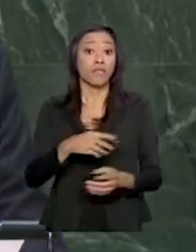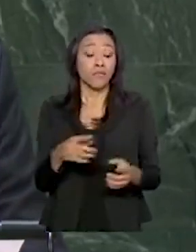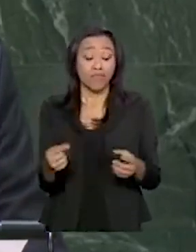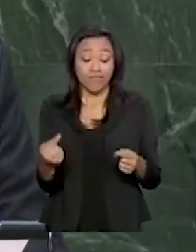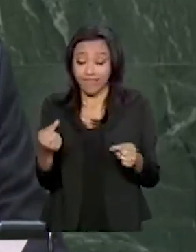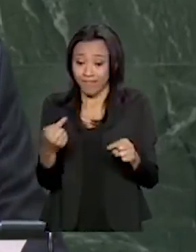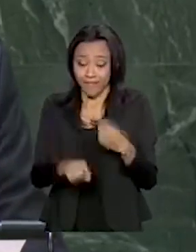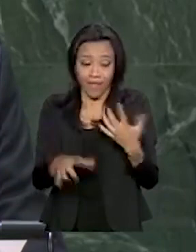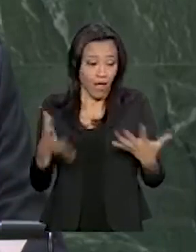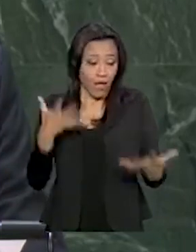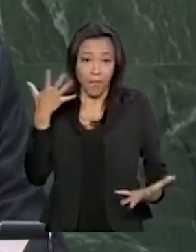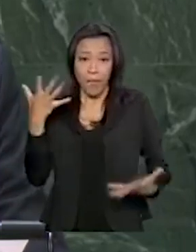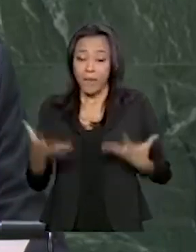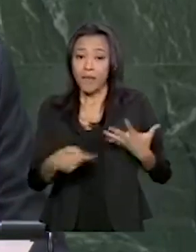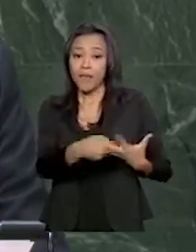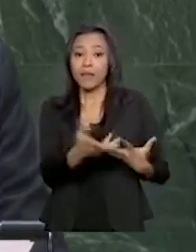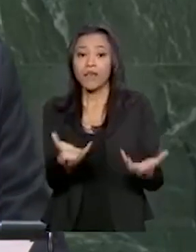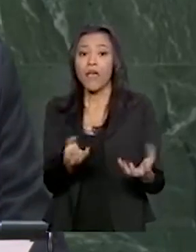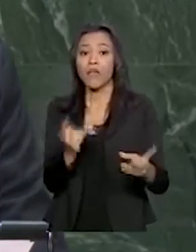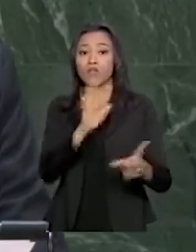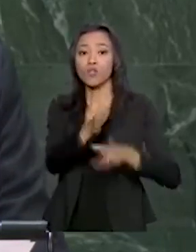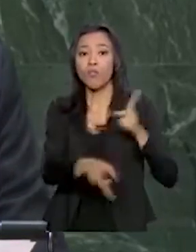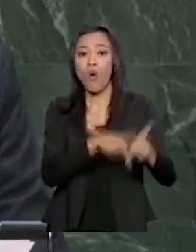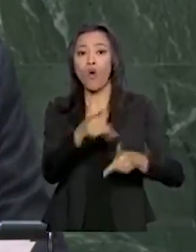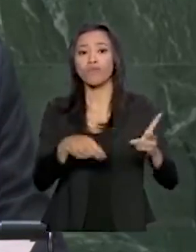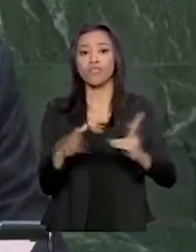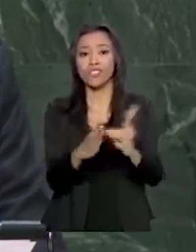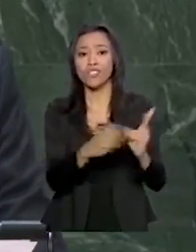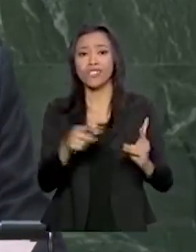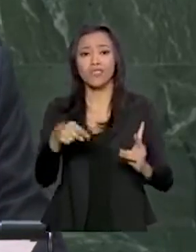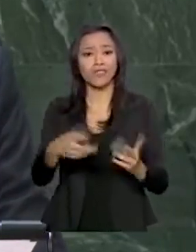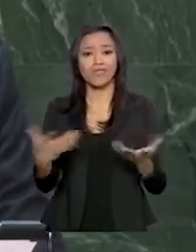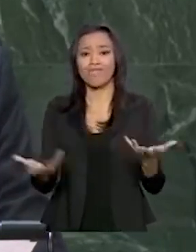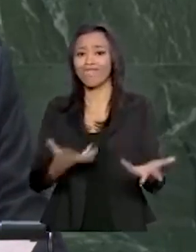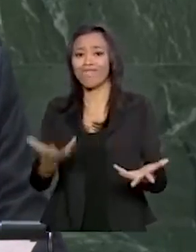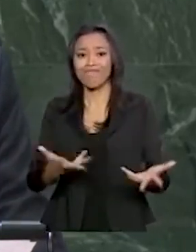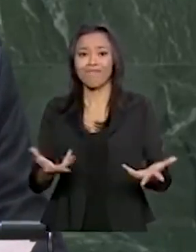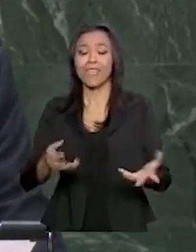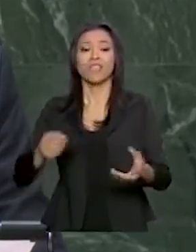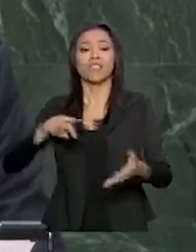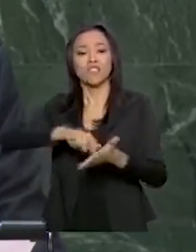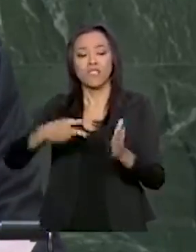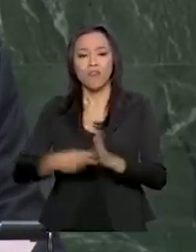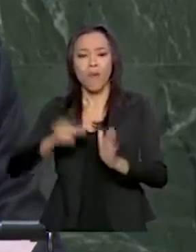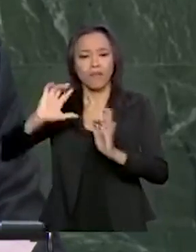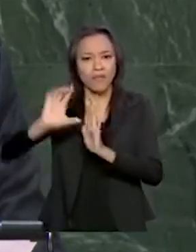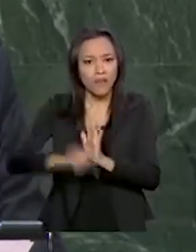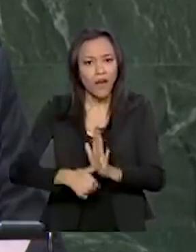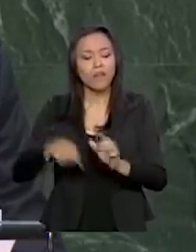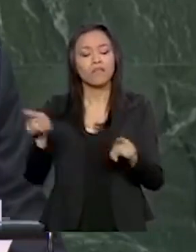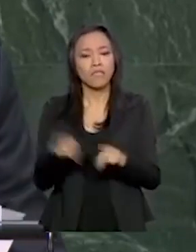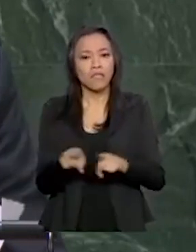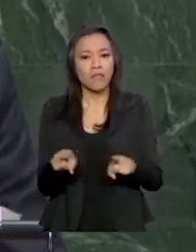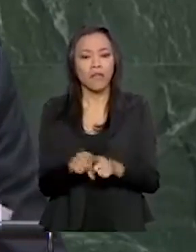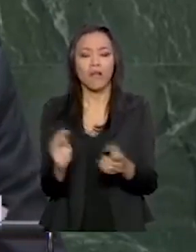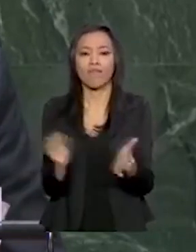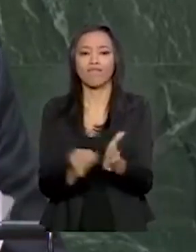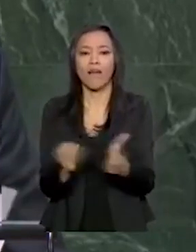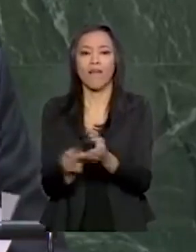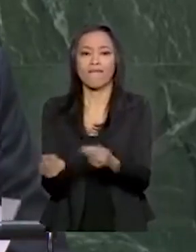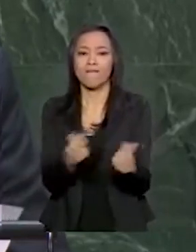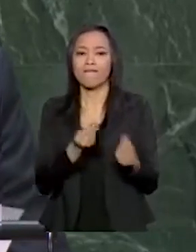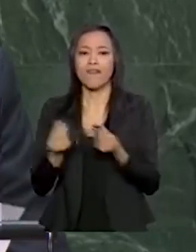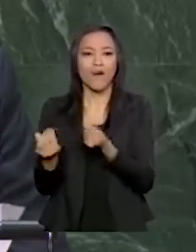sintonia com o que querem os povos indígenas, representam o atraso, a marginalização e a completa ausência